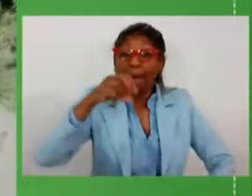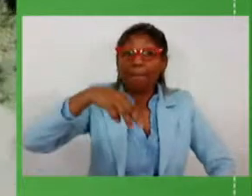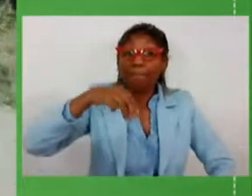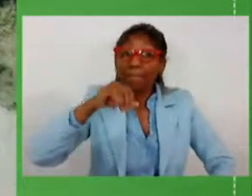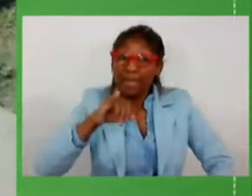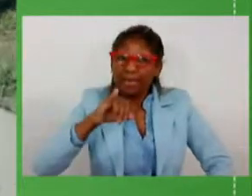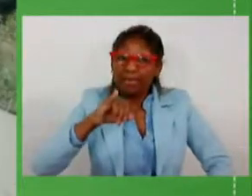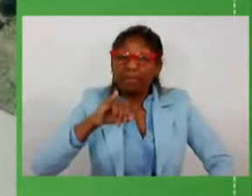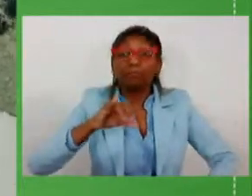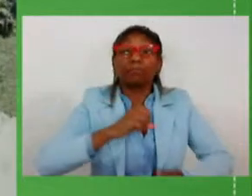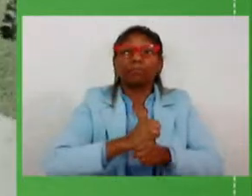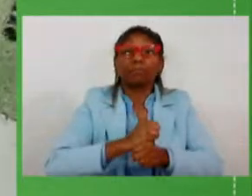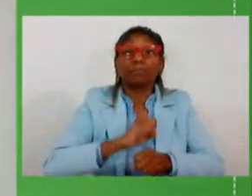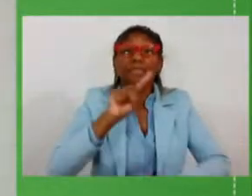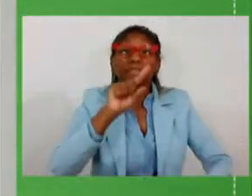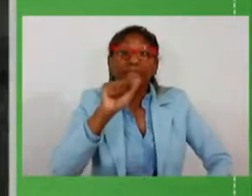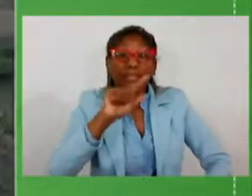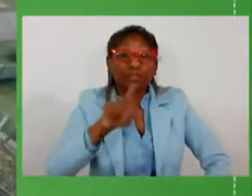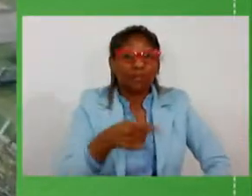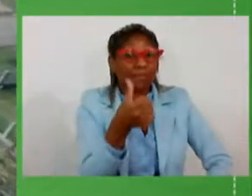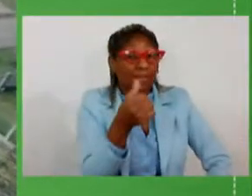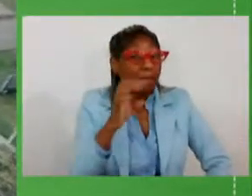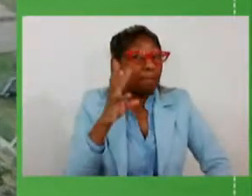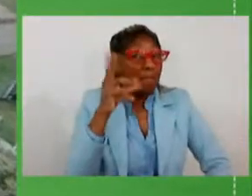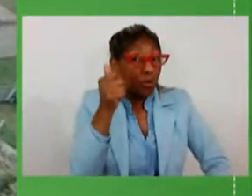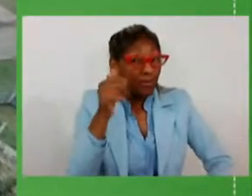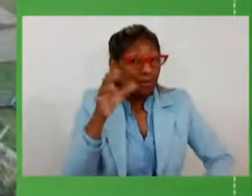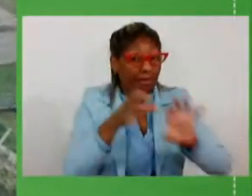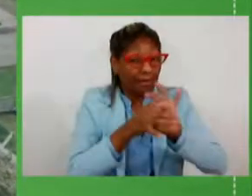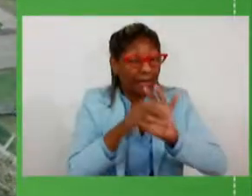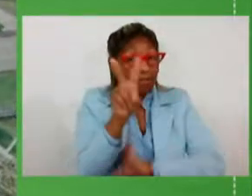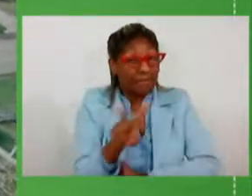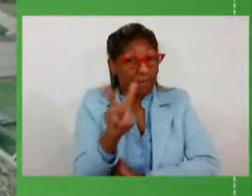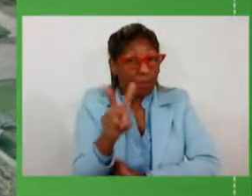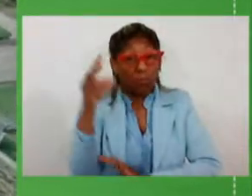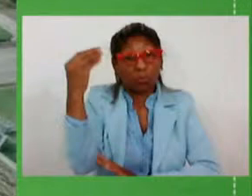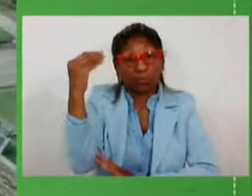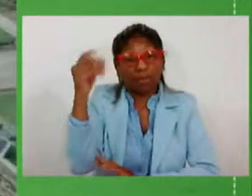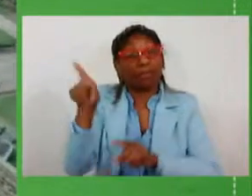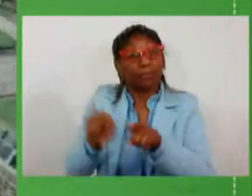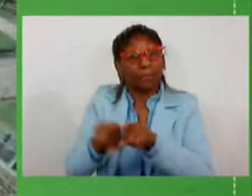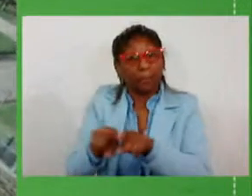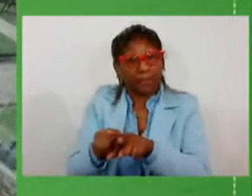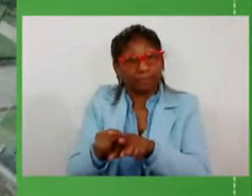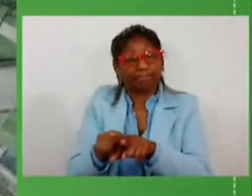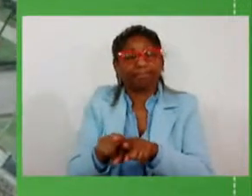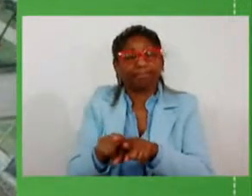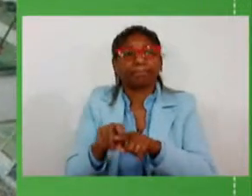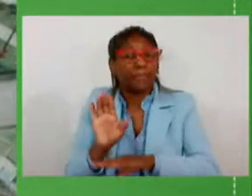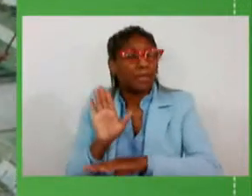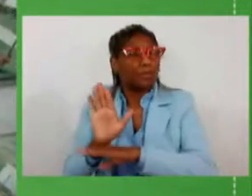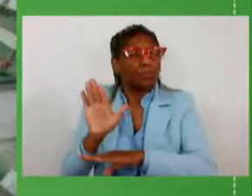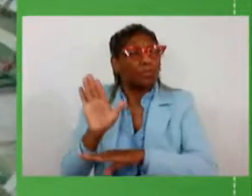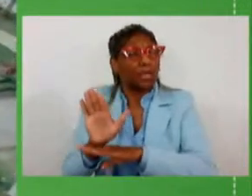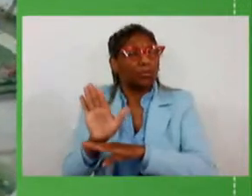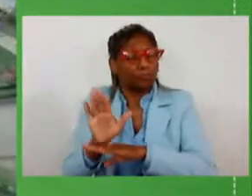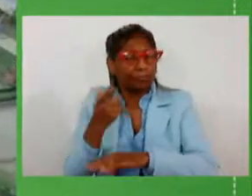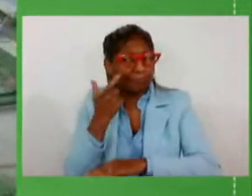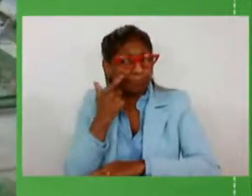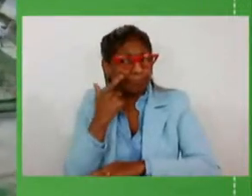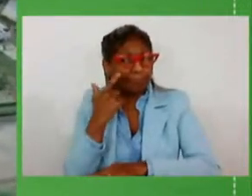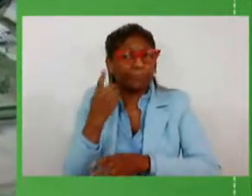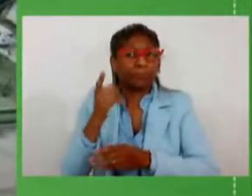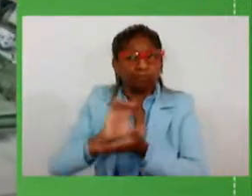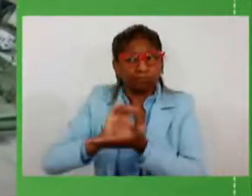desta ligação entre Viamão e Porto Alegre, também ajudando a viabilizar o investimento para chegar ao